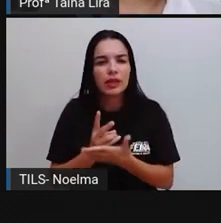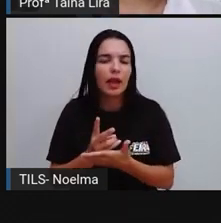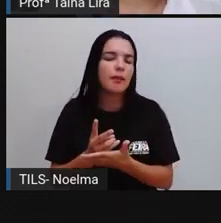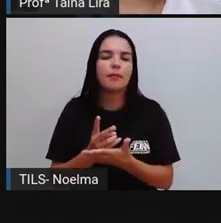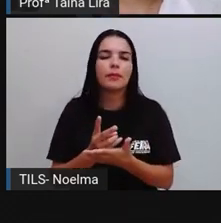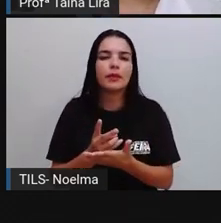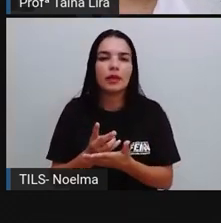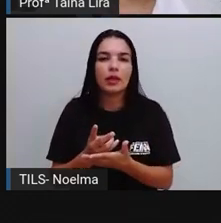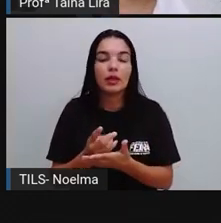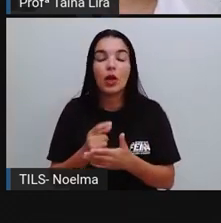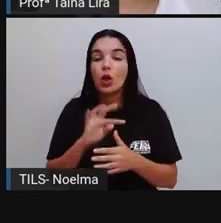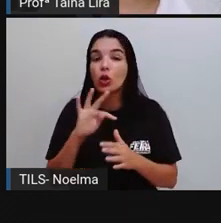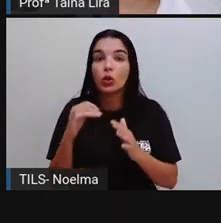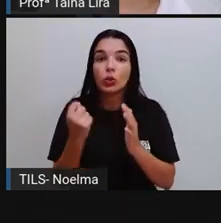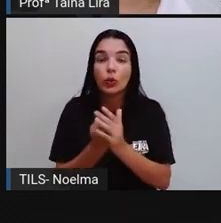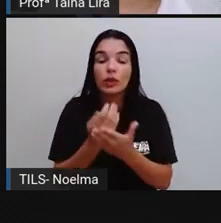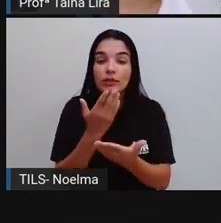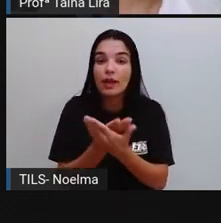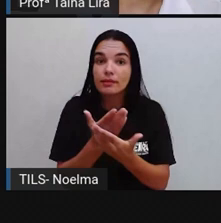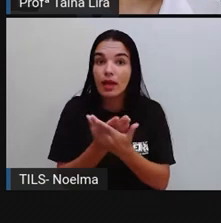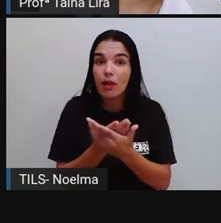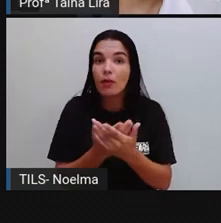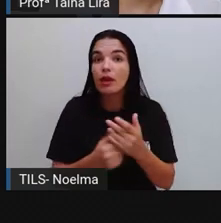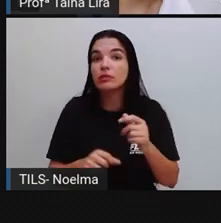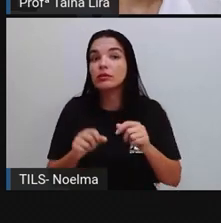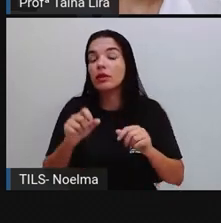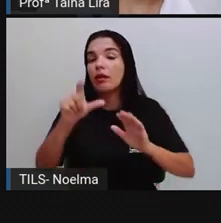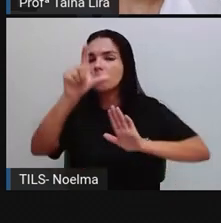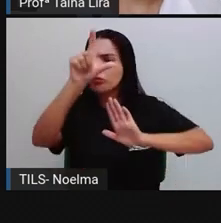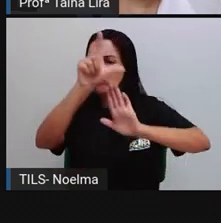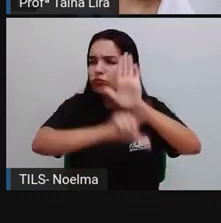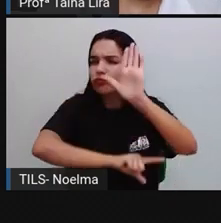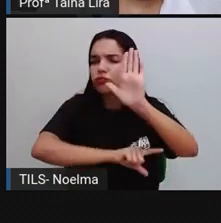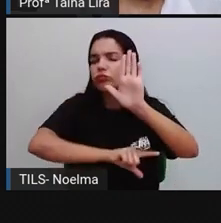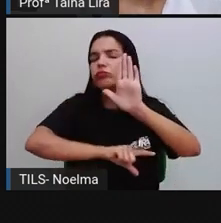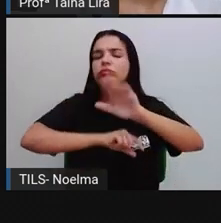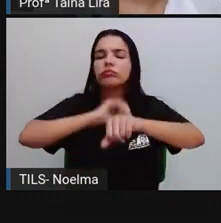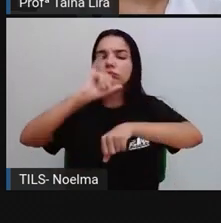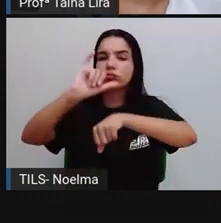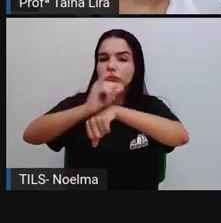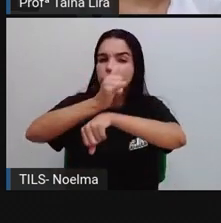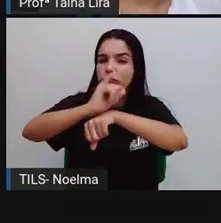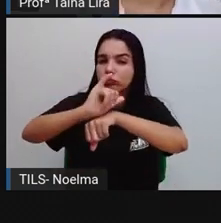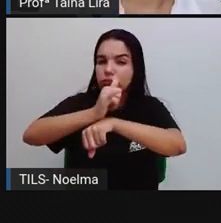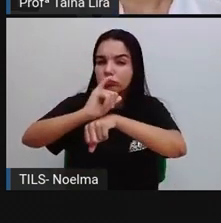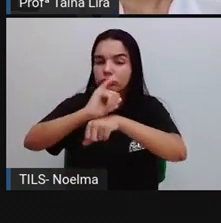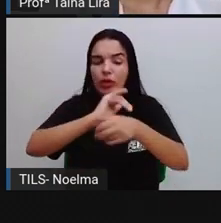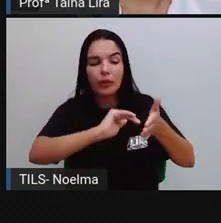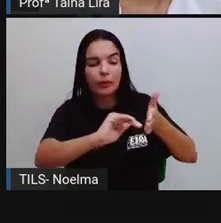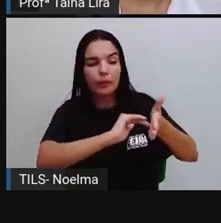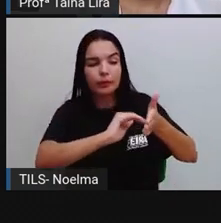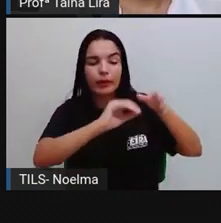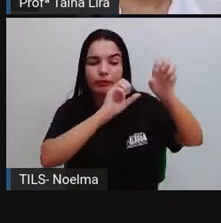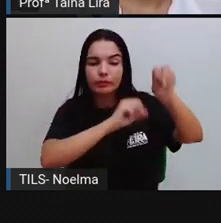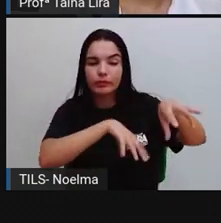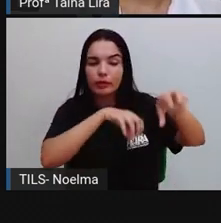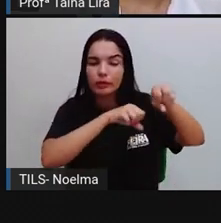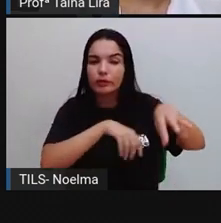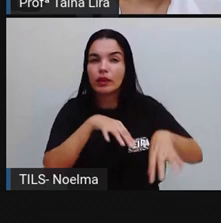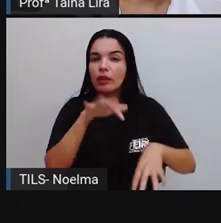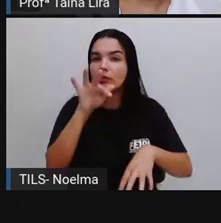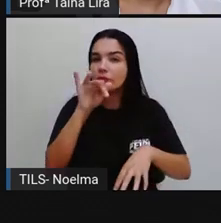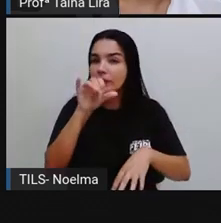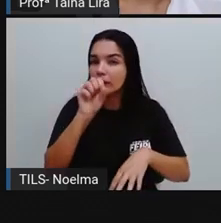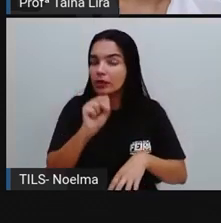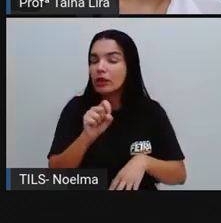Do nosso ano letivo de 2021, Estão gravadas, né? Lá no canal da Secretaria de Educação